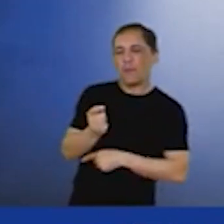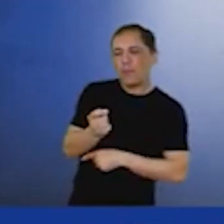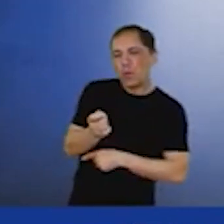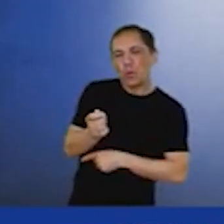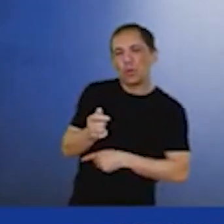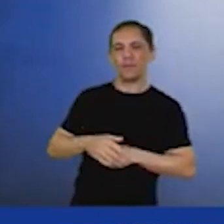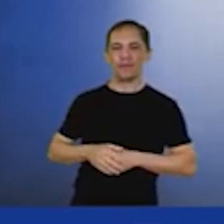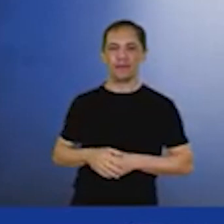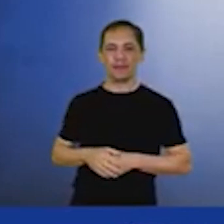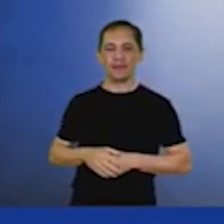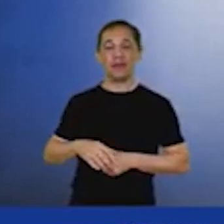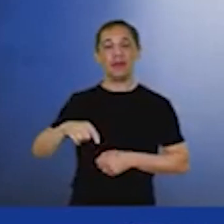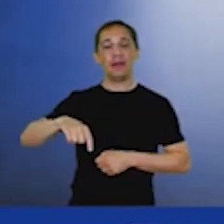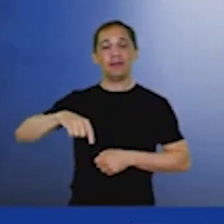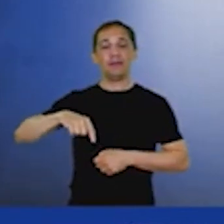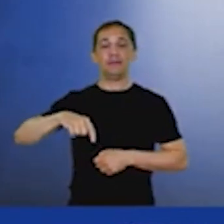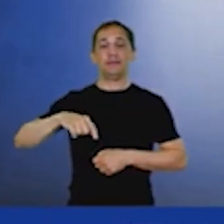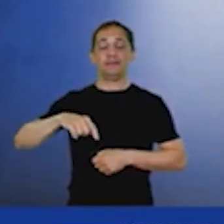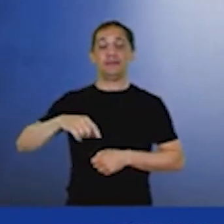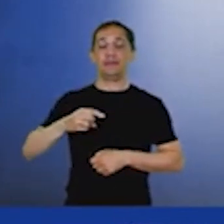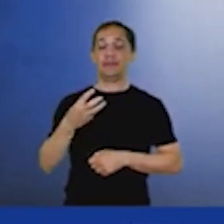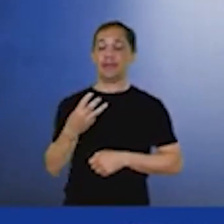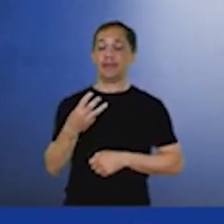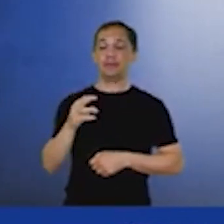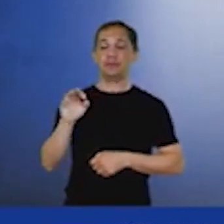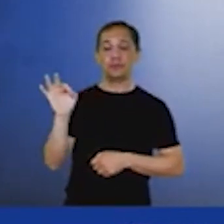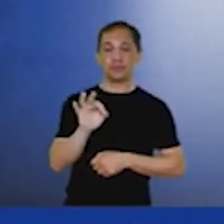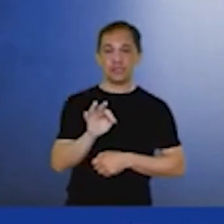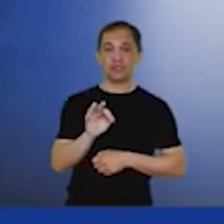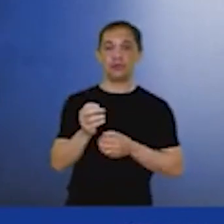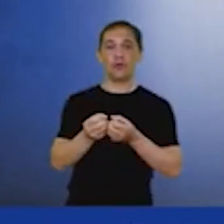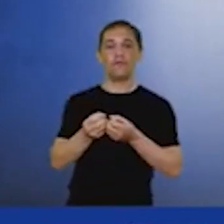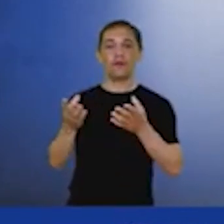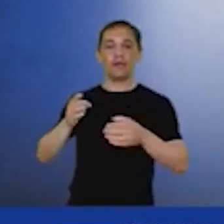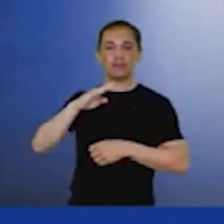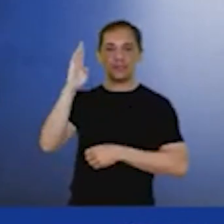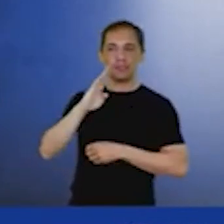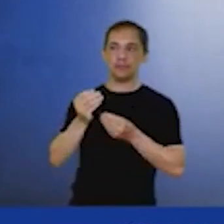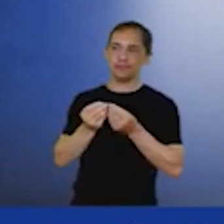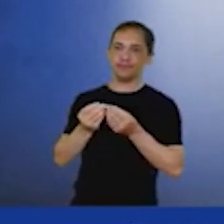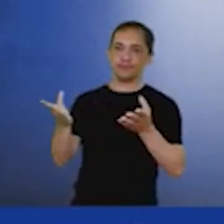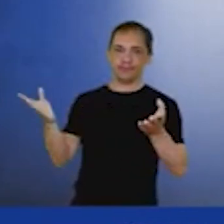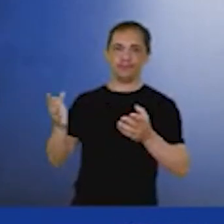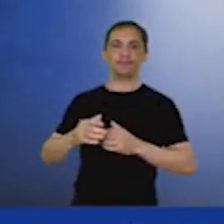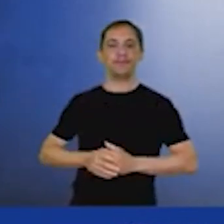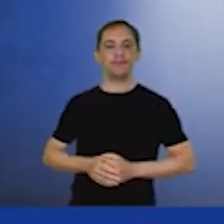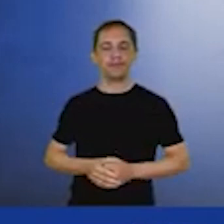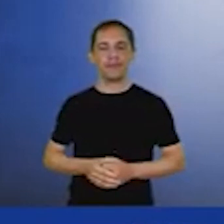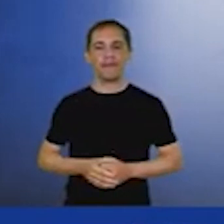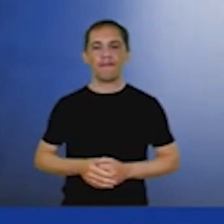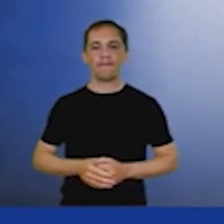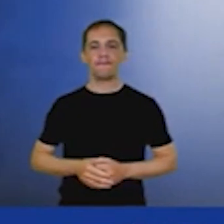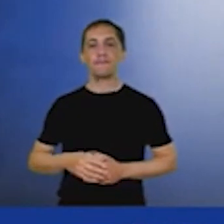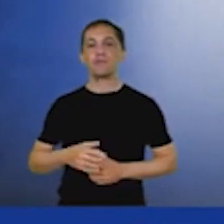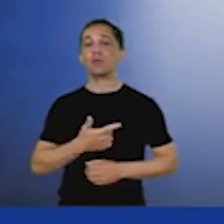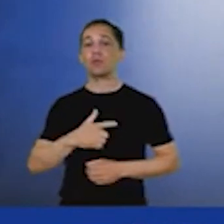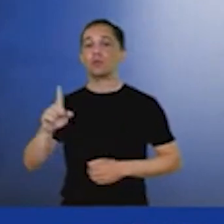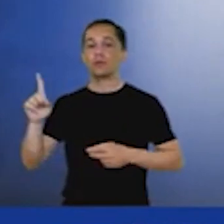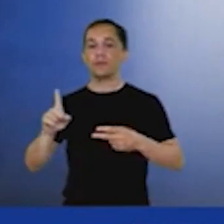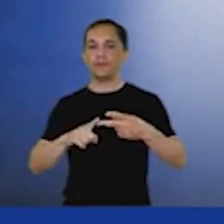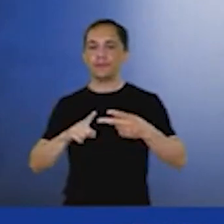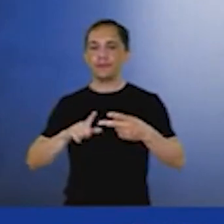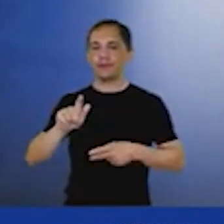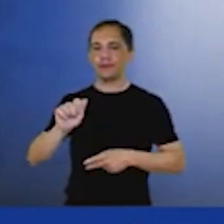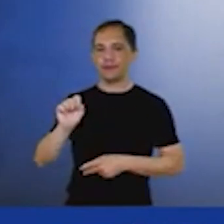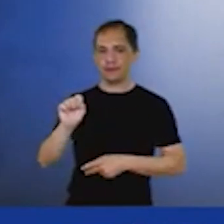mas no mercado de petróleo ela é pequena, menos de 3% da oferta global. A segunda forma que a Petrobras contribui é entregando o gás, que